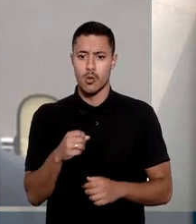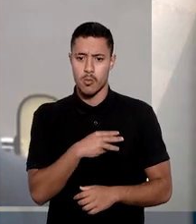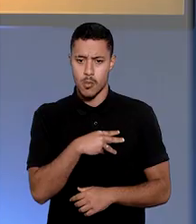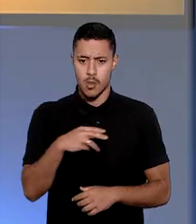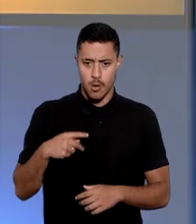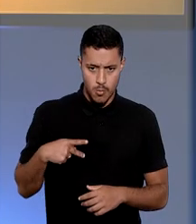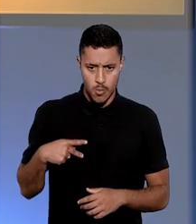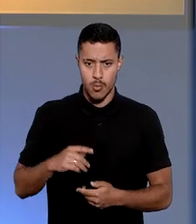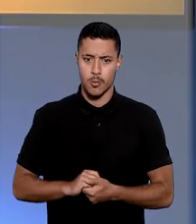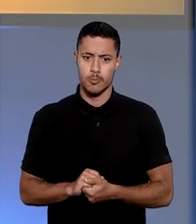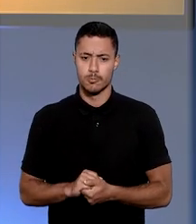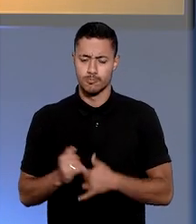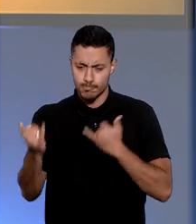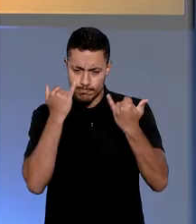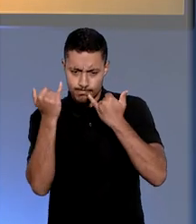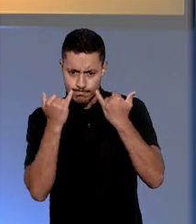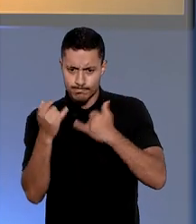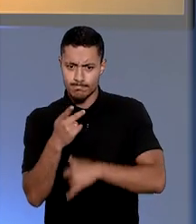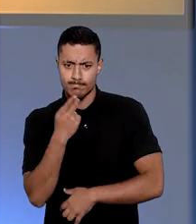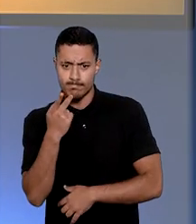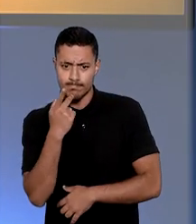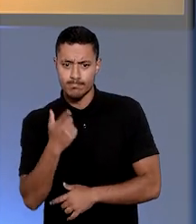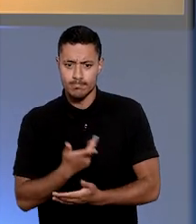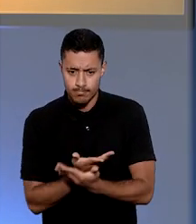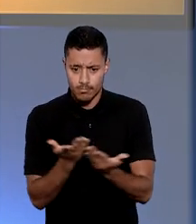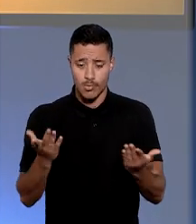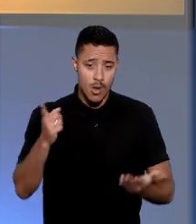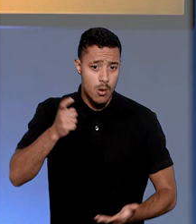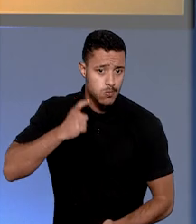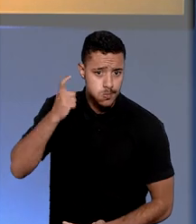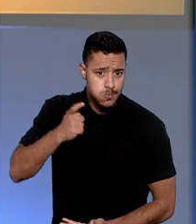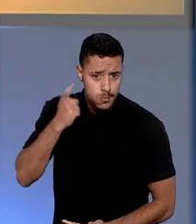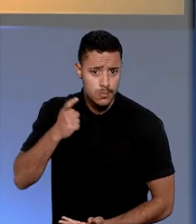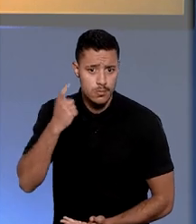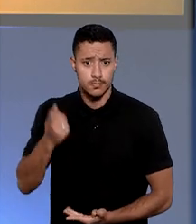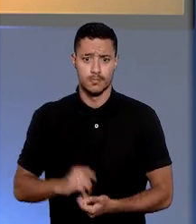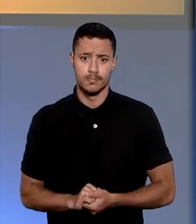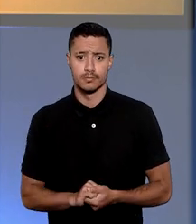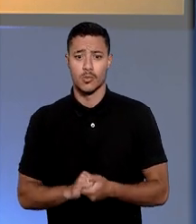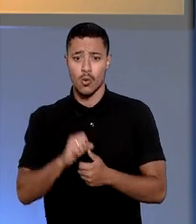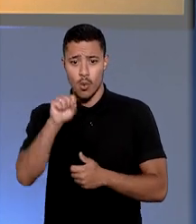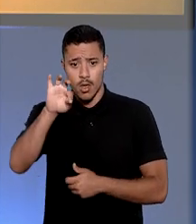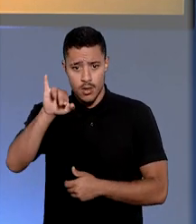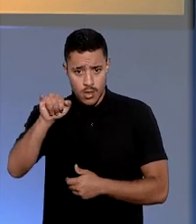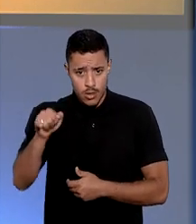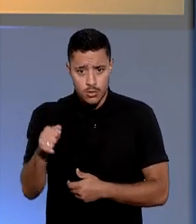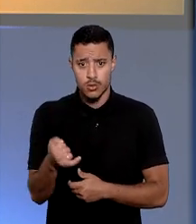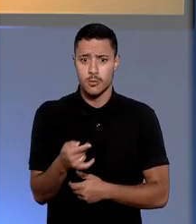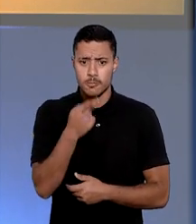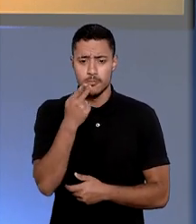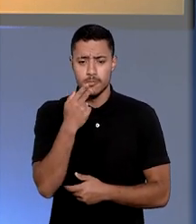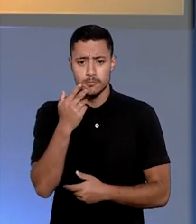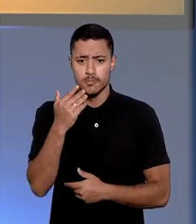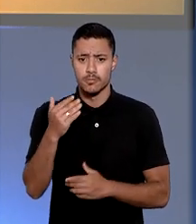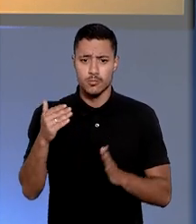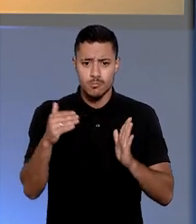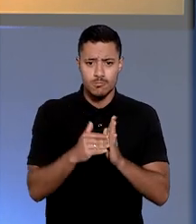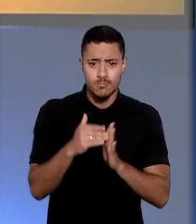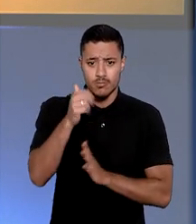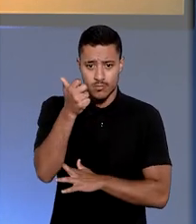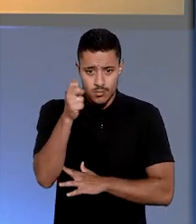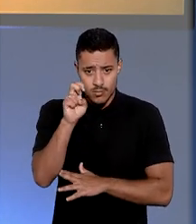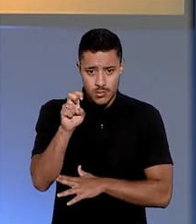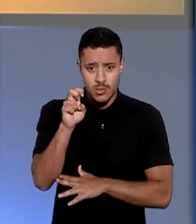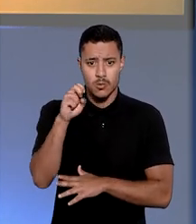Federal. Uma notícia que interessa aos advogados. O Pleno do STJ estabeleceu o prazo máximo de cinco